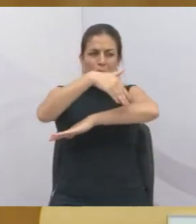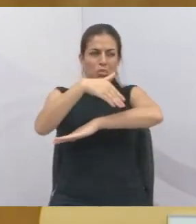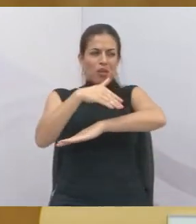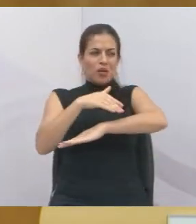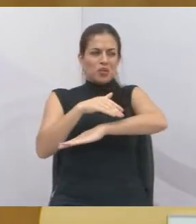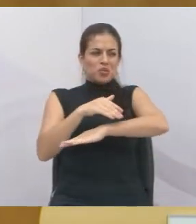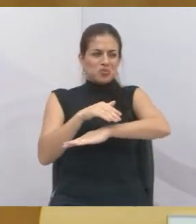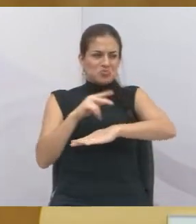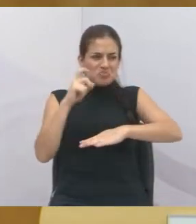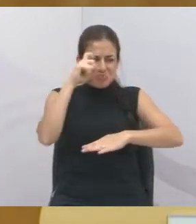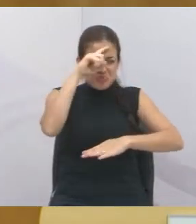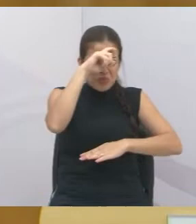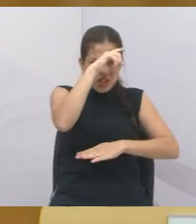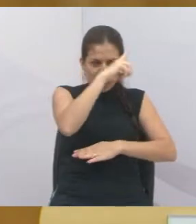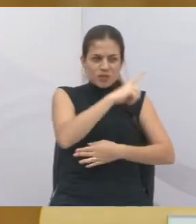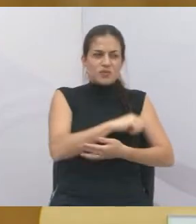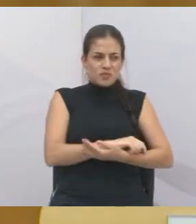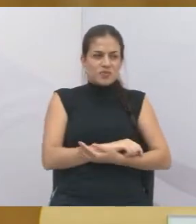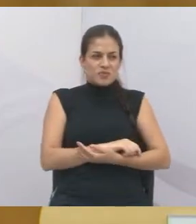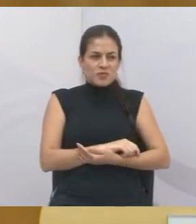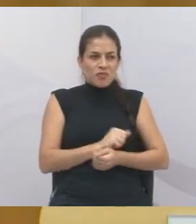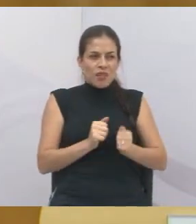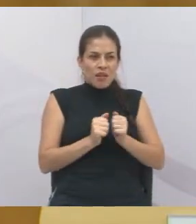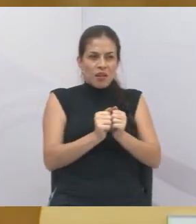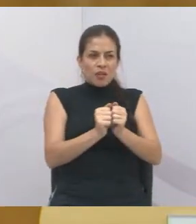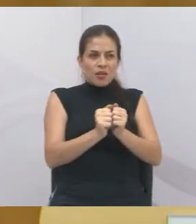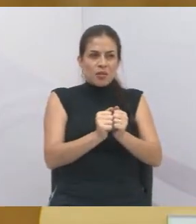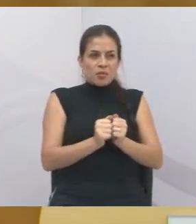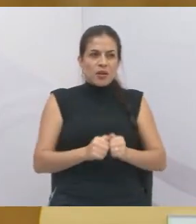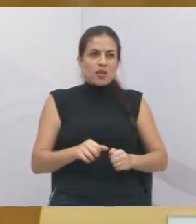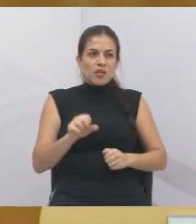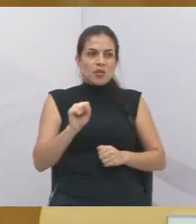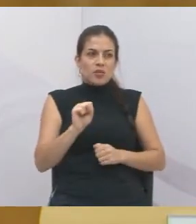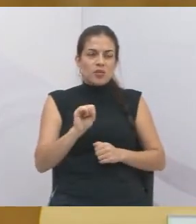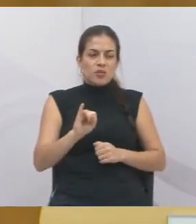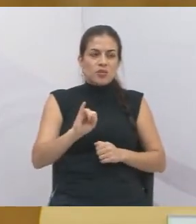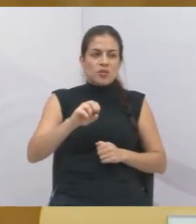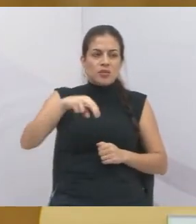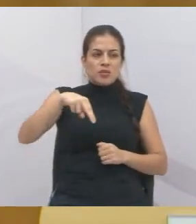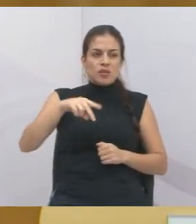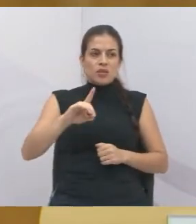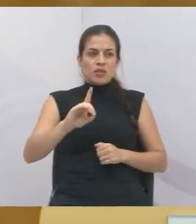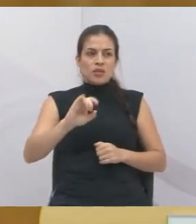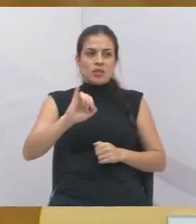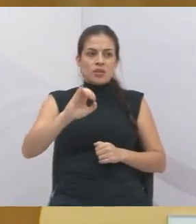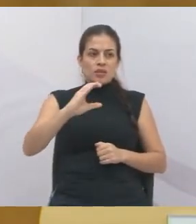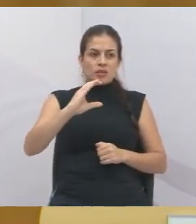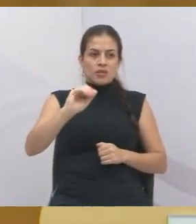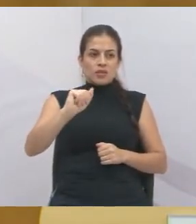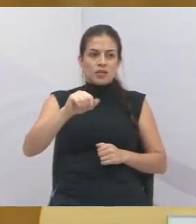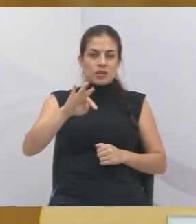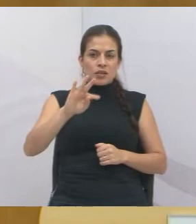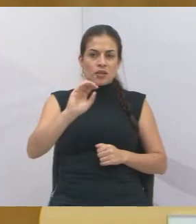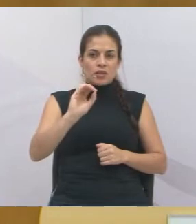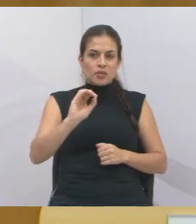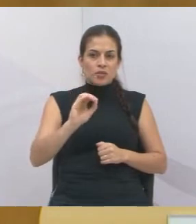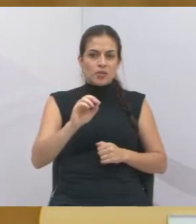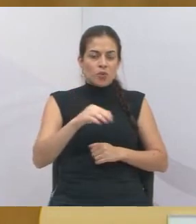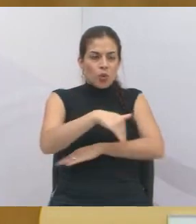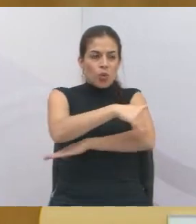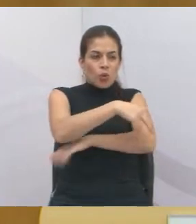Sindicato Rural de Jacareí, onde é que as pessoas conhecem popularmente como